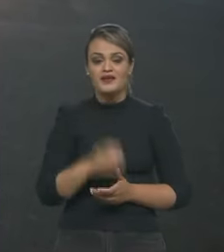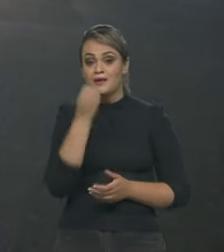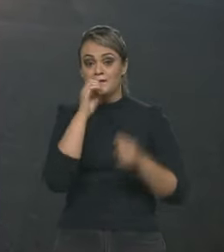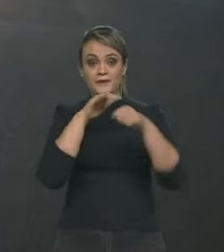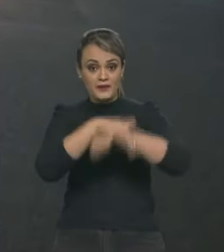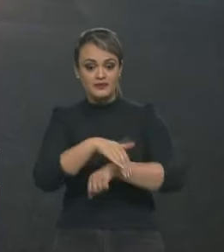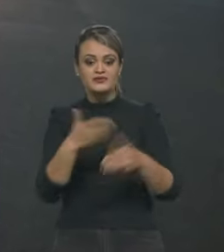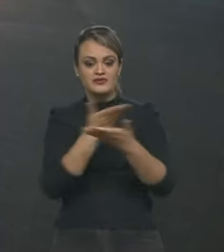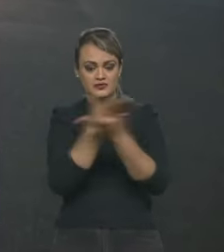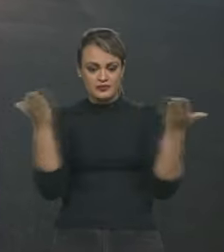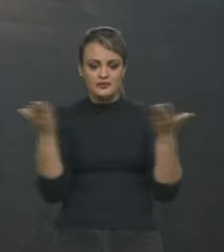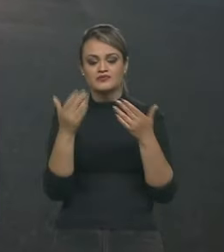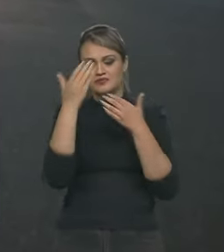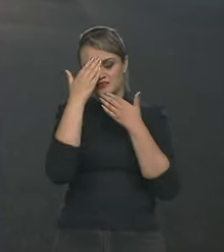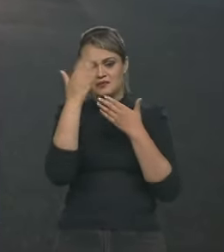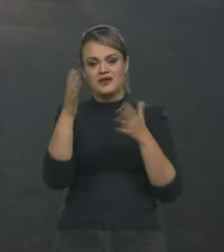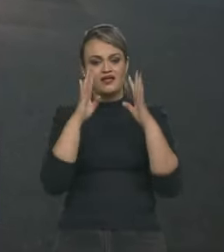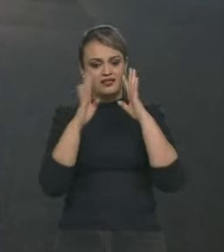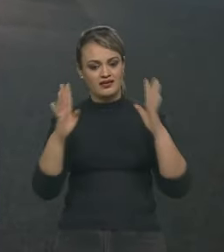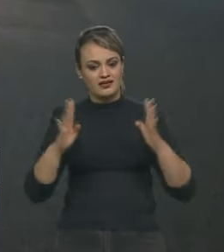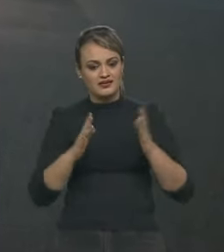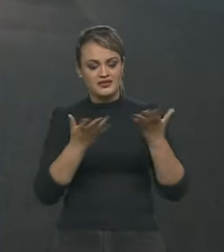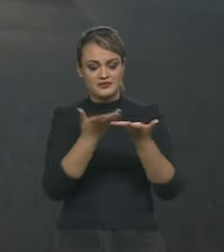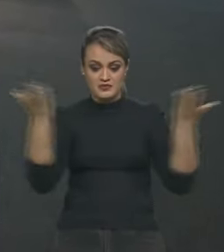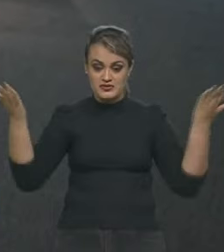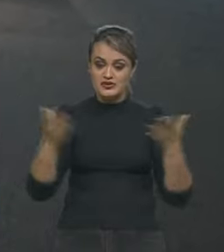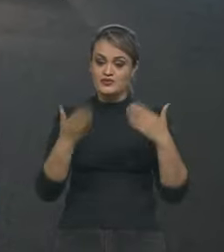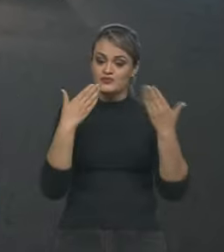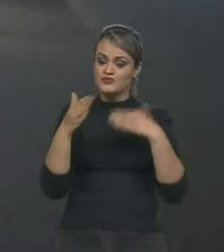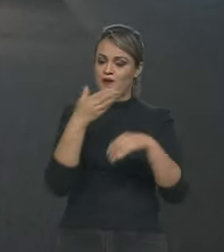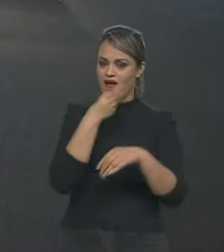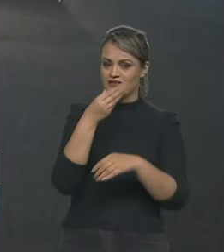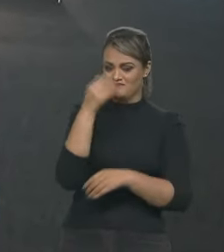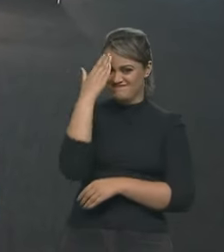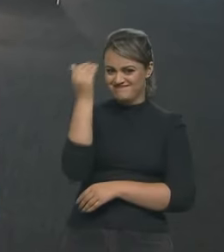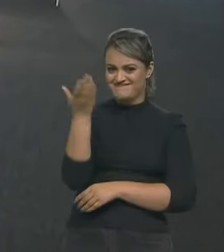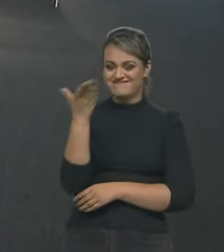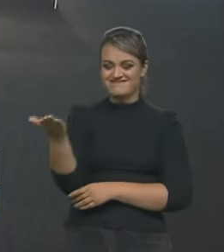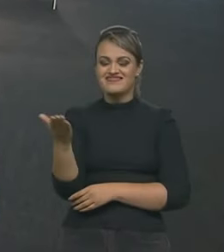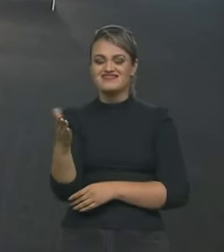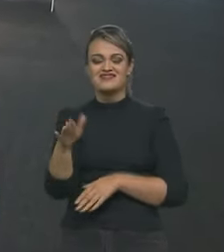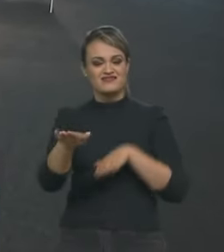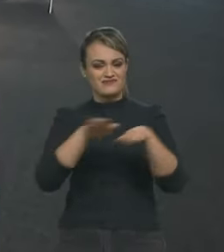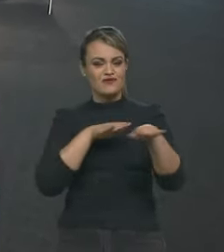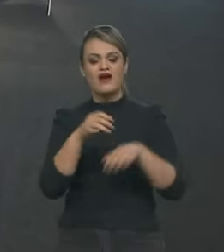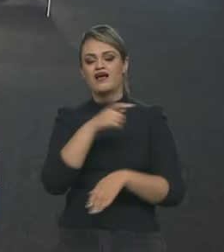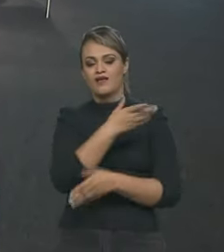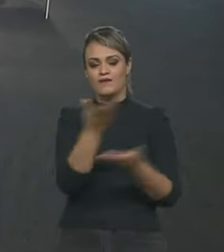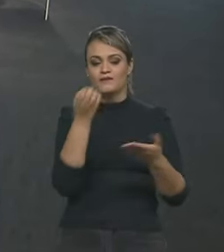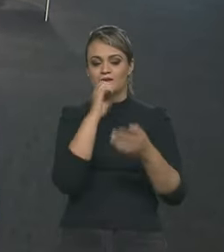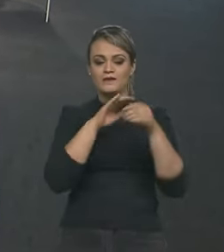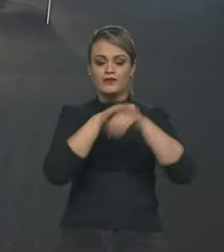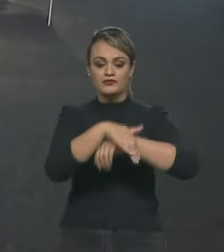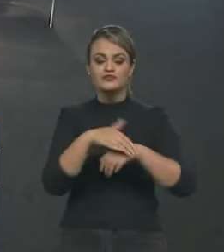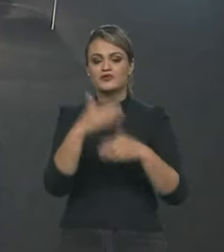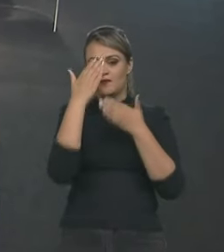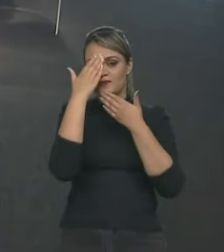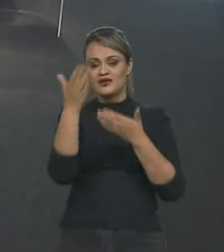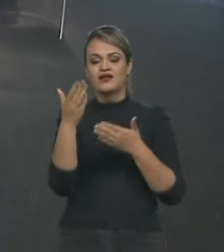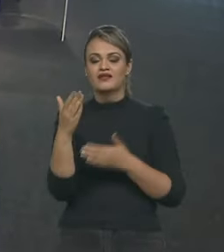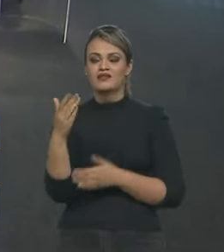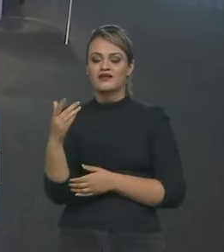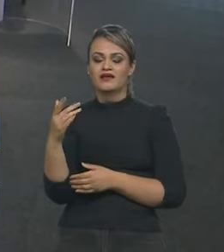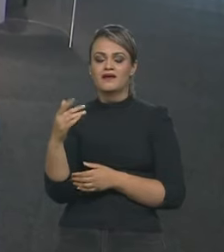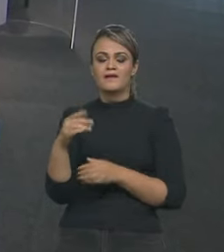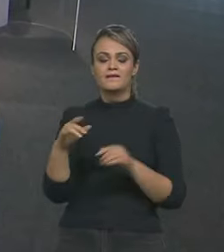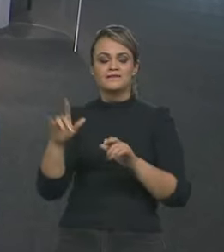Muito obrigado pelo convite. É prazer estar aqui, conversar com o Nelson, falar com vocês, falar com o Gustavo. Boa noite. Obrigado ao Bando Esporte por